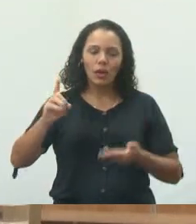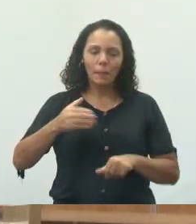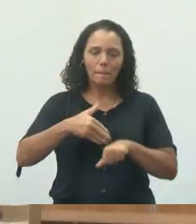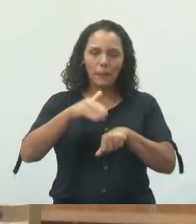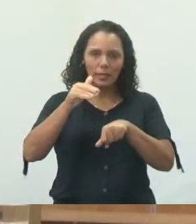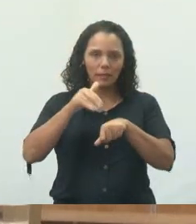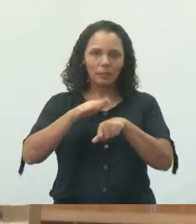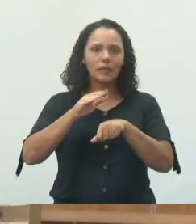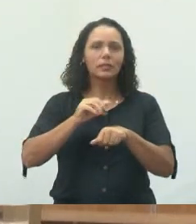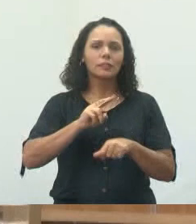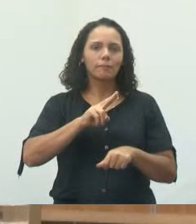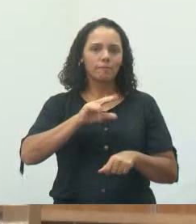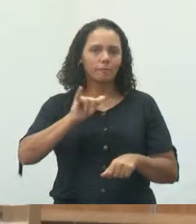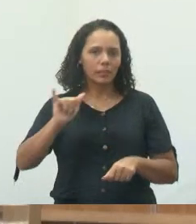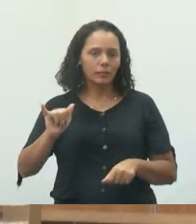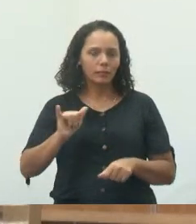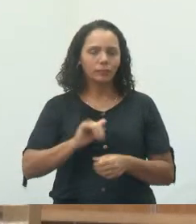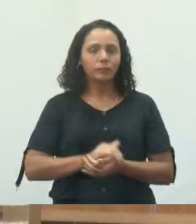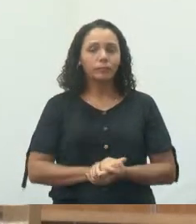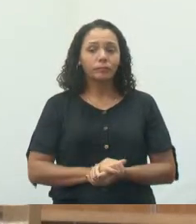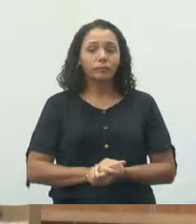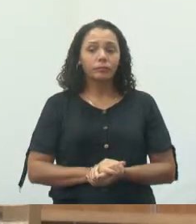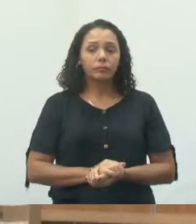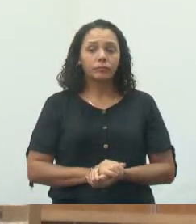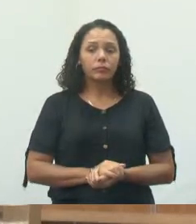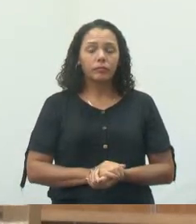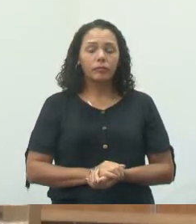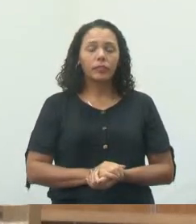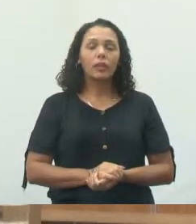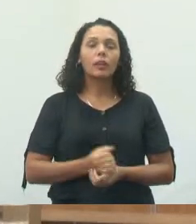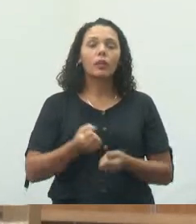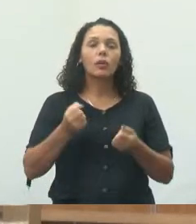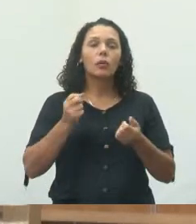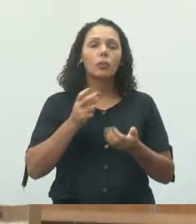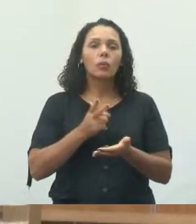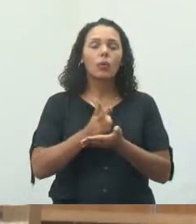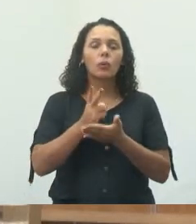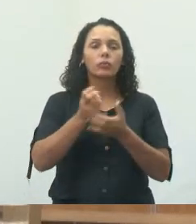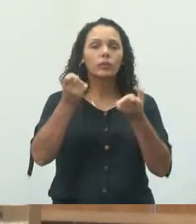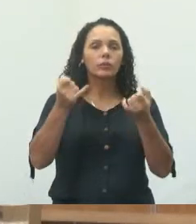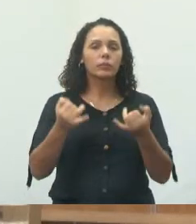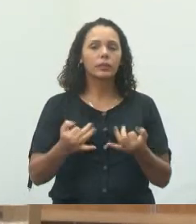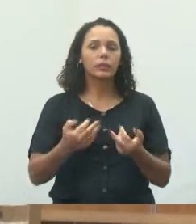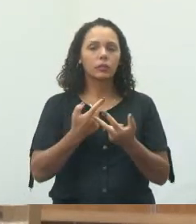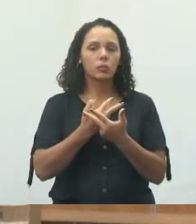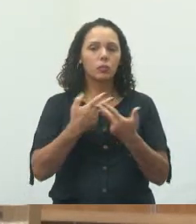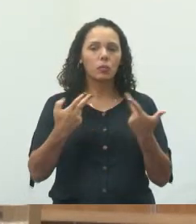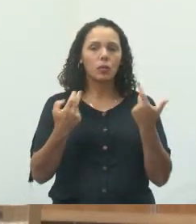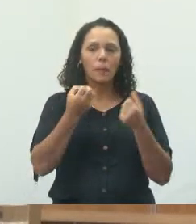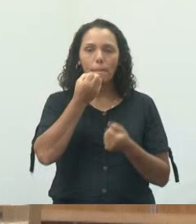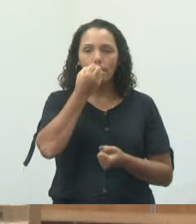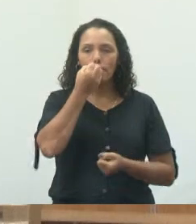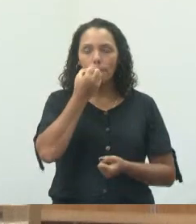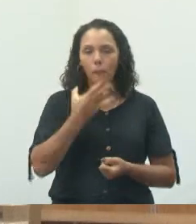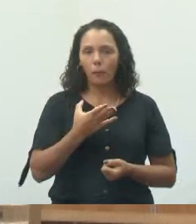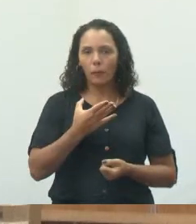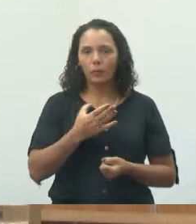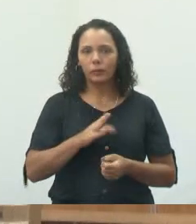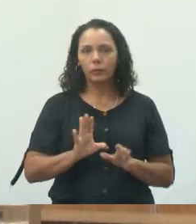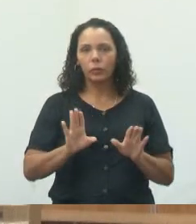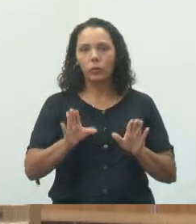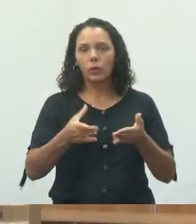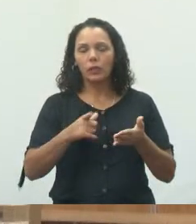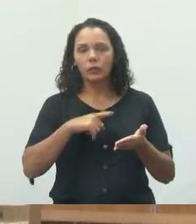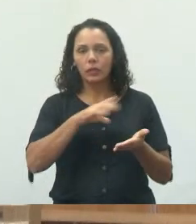E agora eu quero continuar falando de coisas boas, através de emenda impositiva, a gente consegue